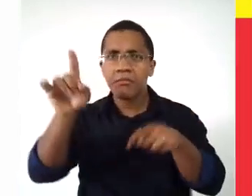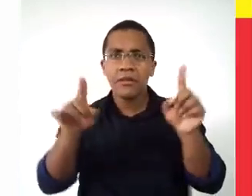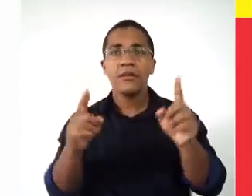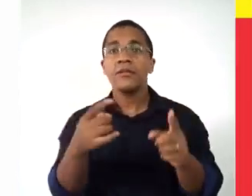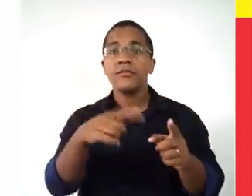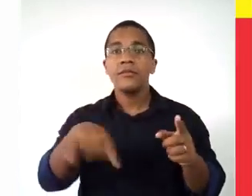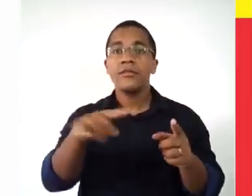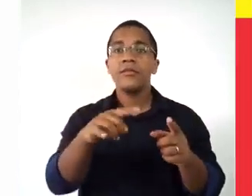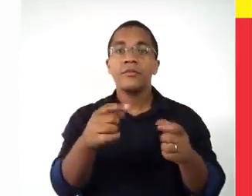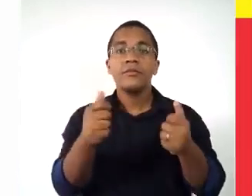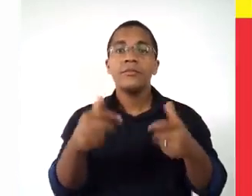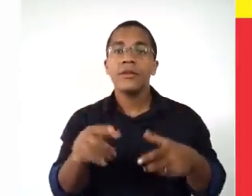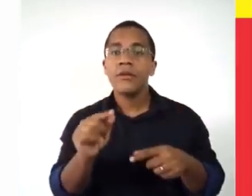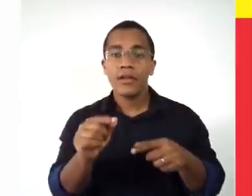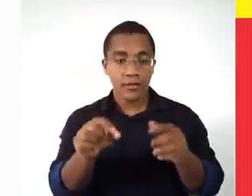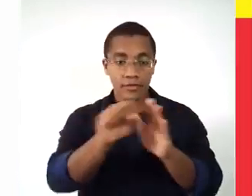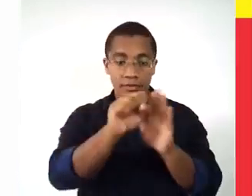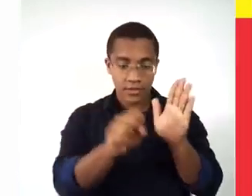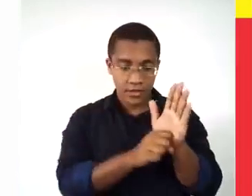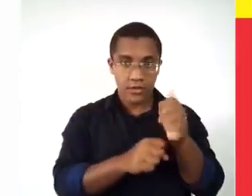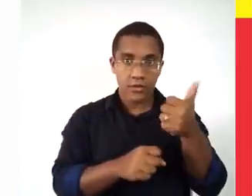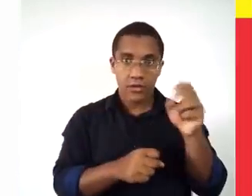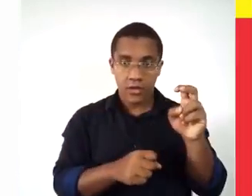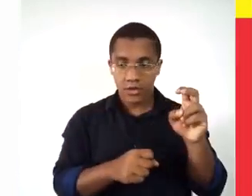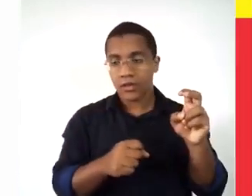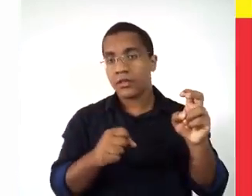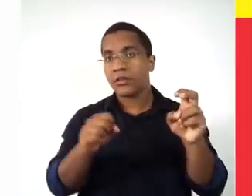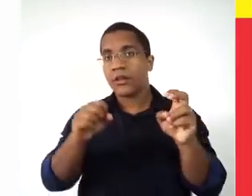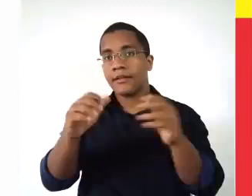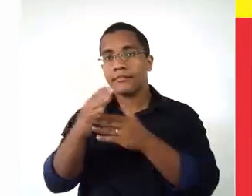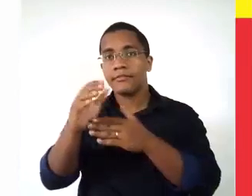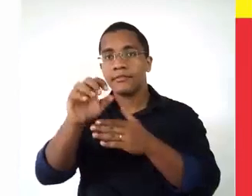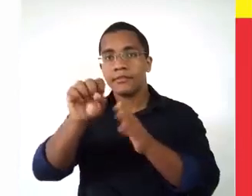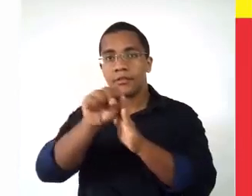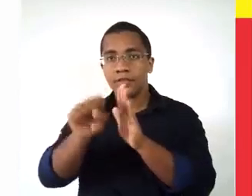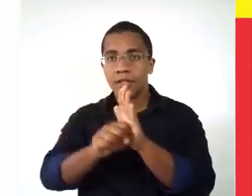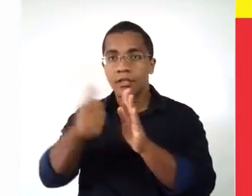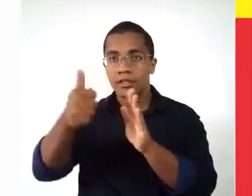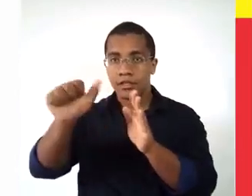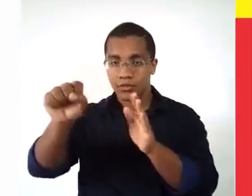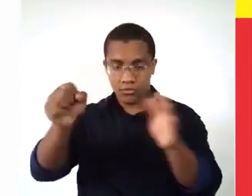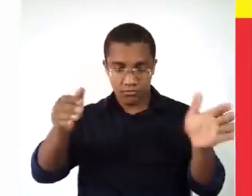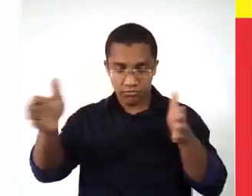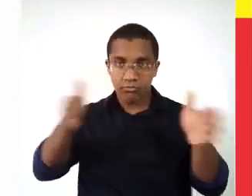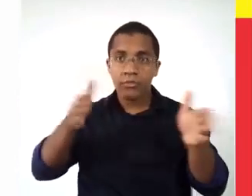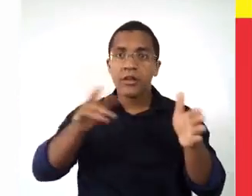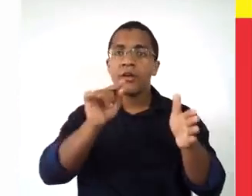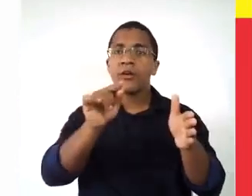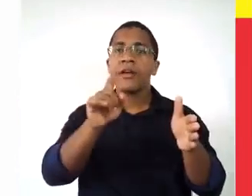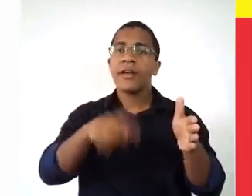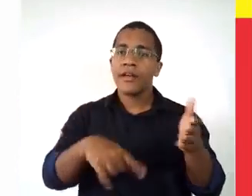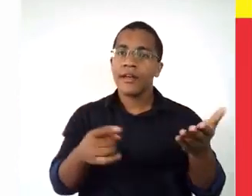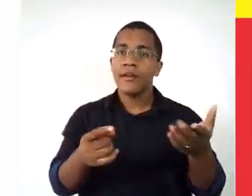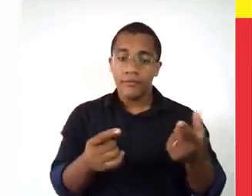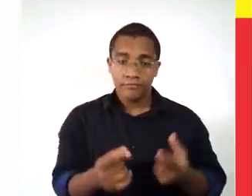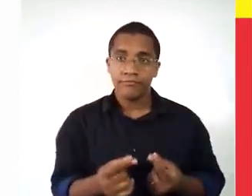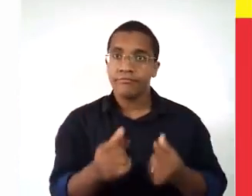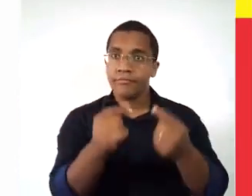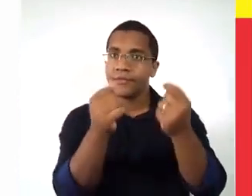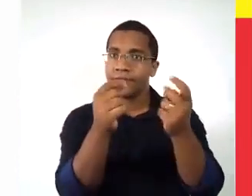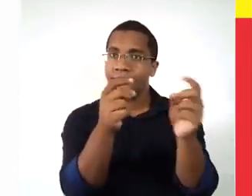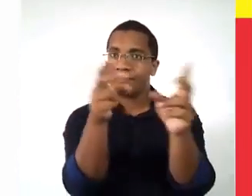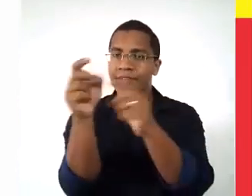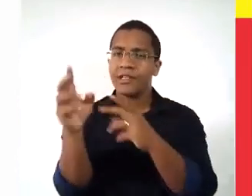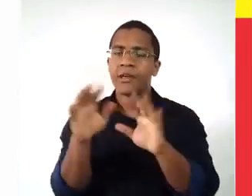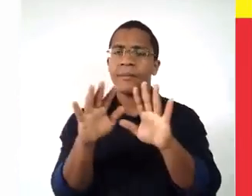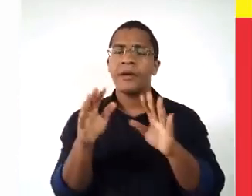século XV e o século XVIII era o início do capitalismo comercial, tá? Idealizado por Adam Smith e os